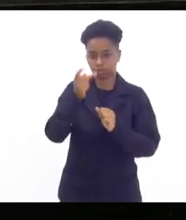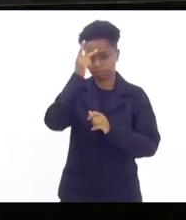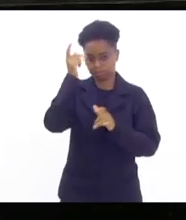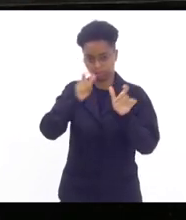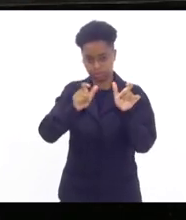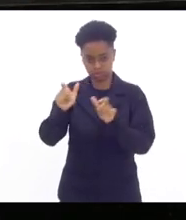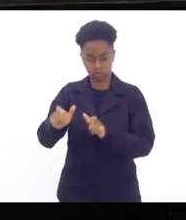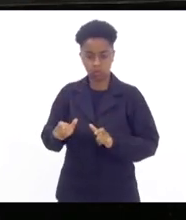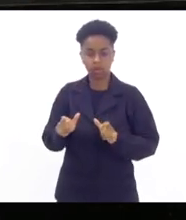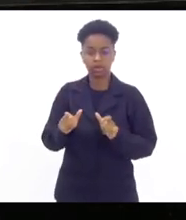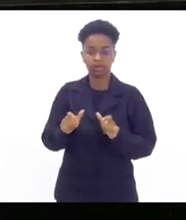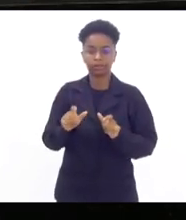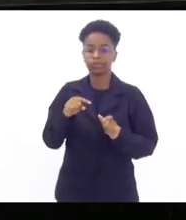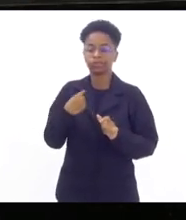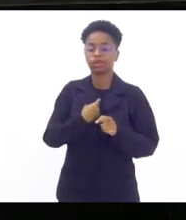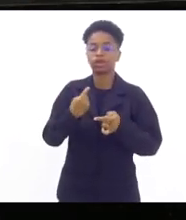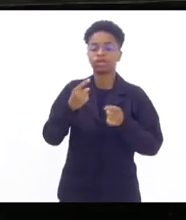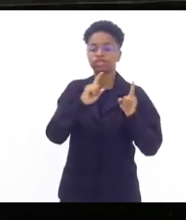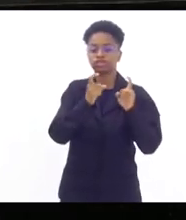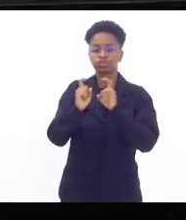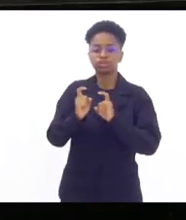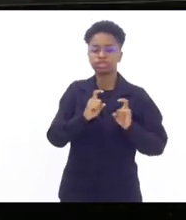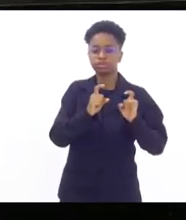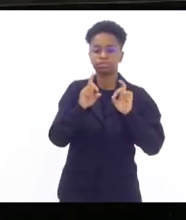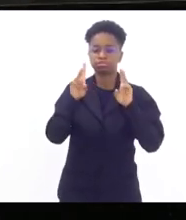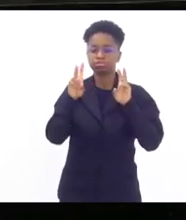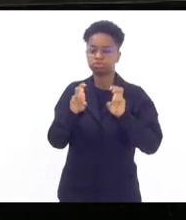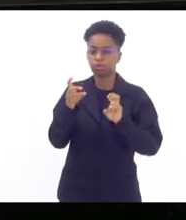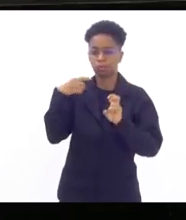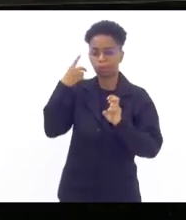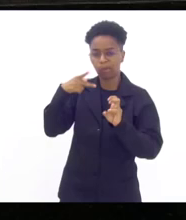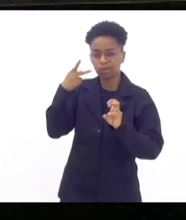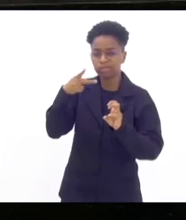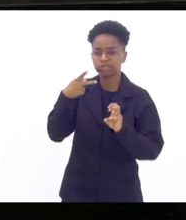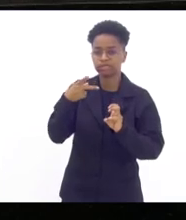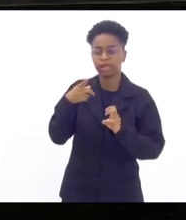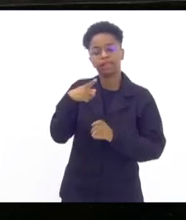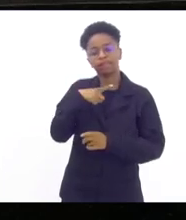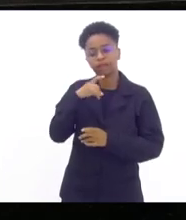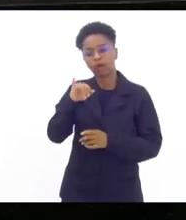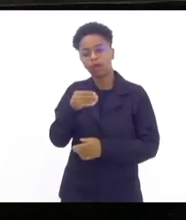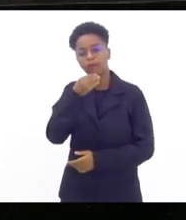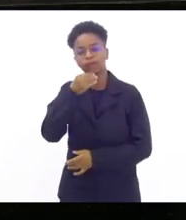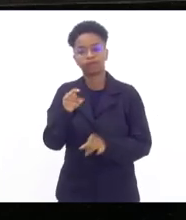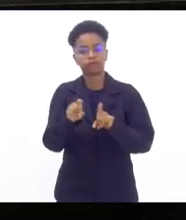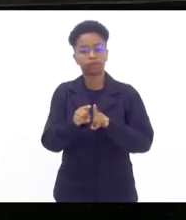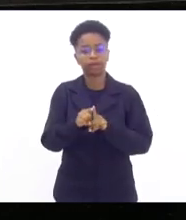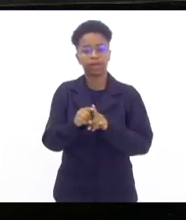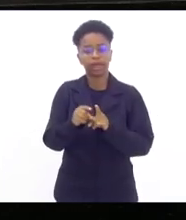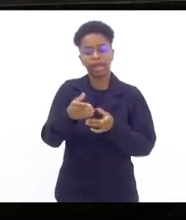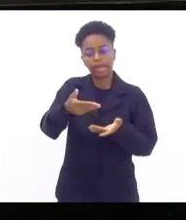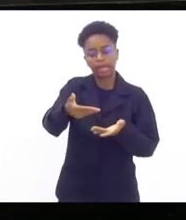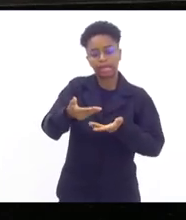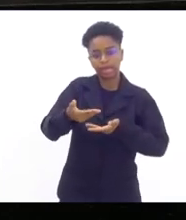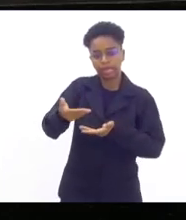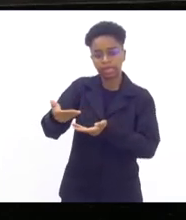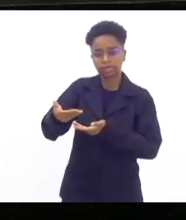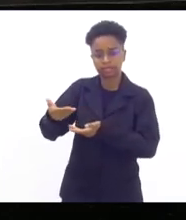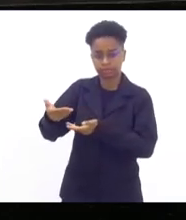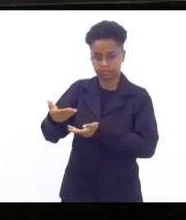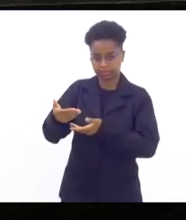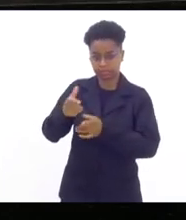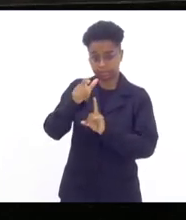e discutimos aí as questões relativas à política e tivemos a oportunidade de receber o nosso